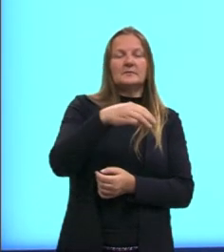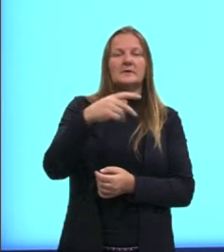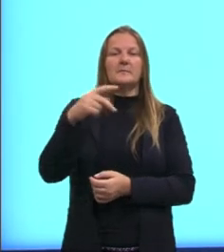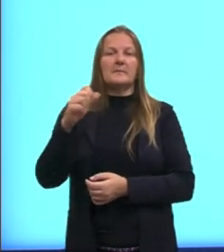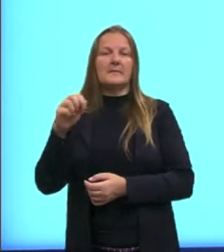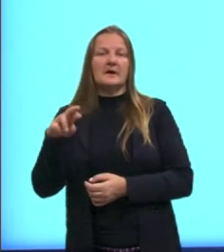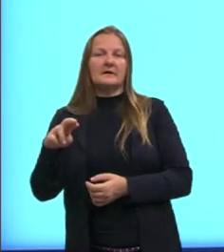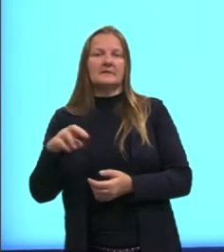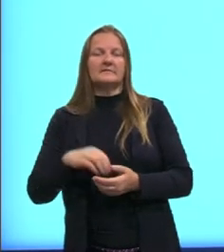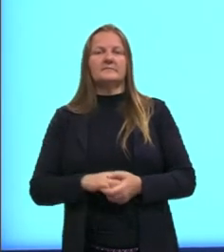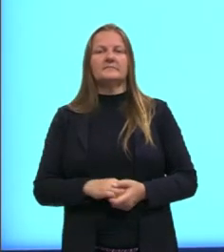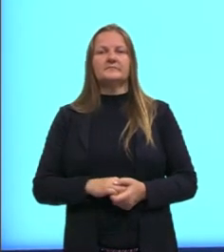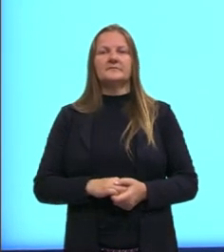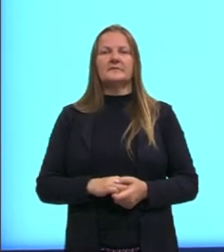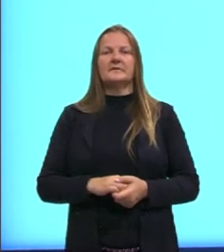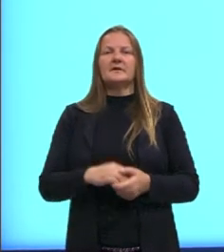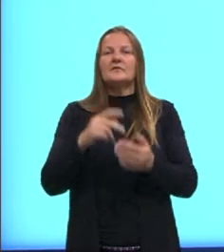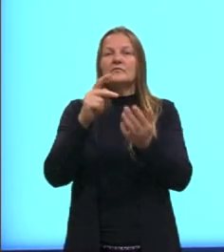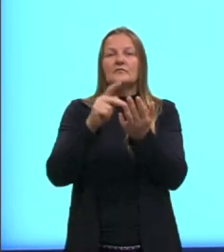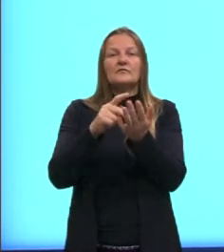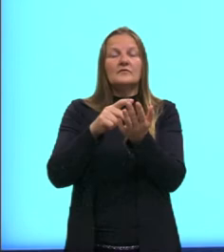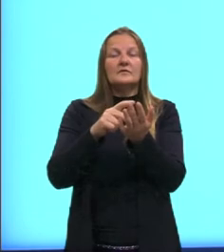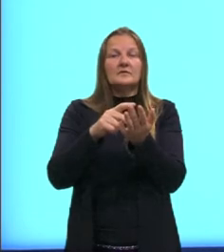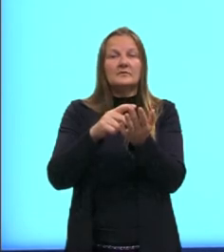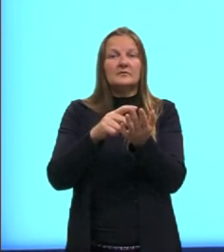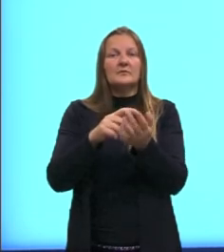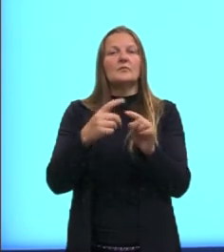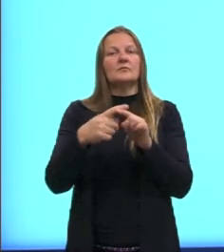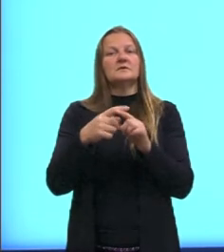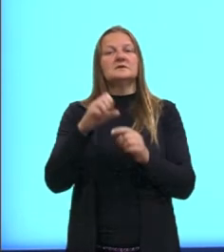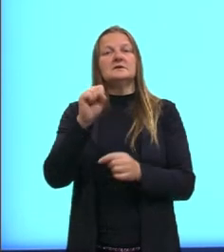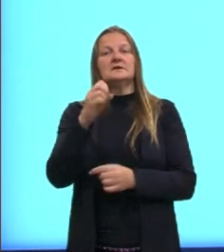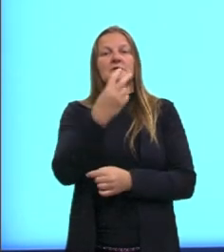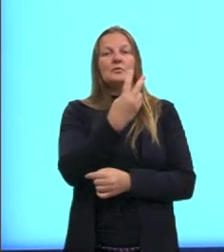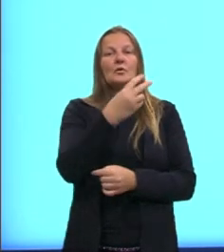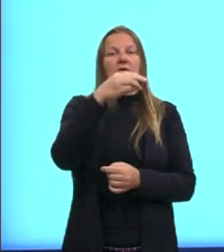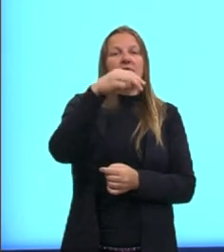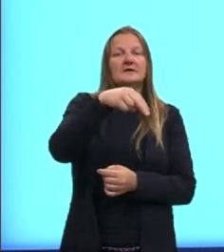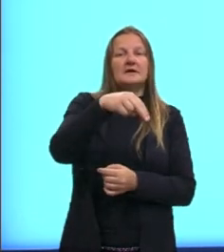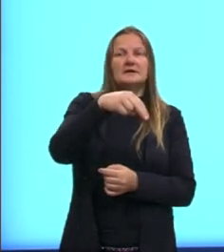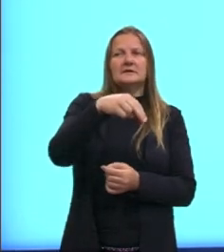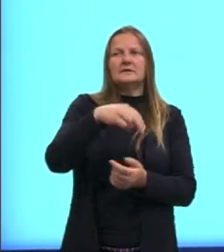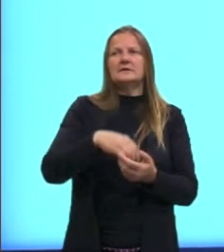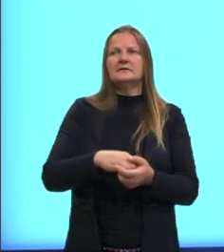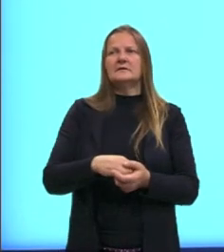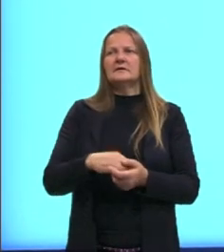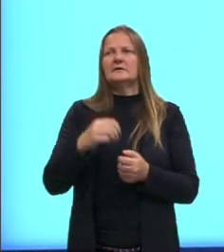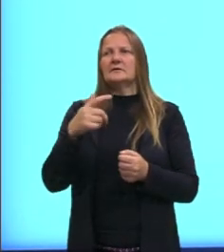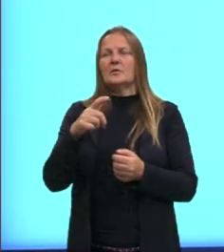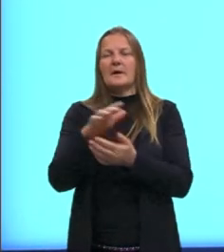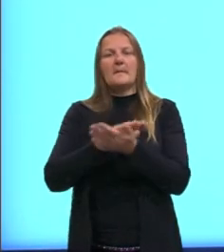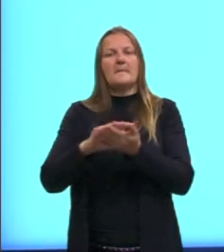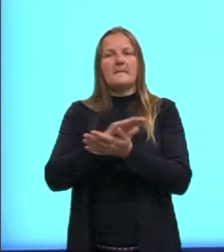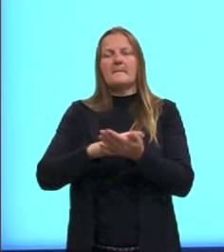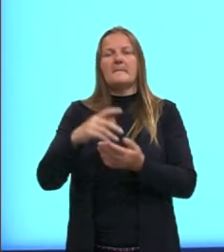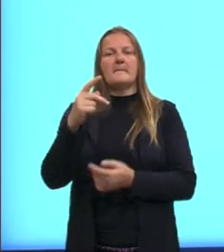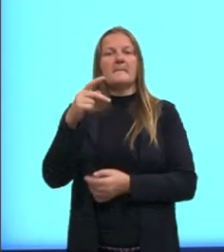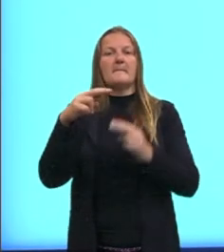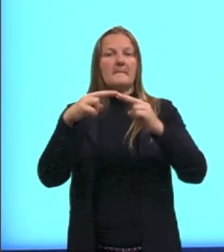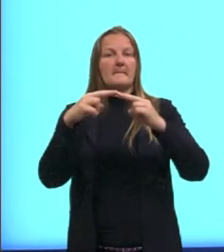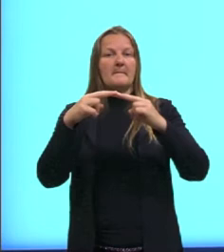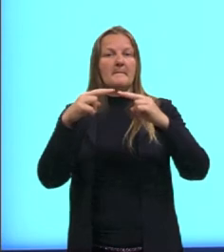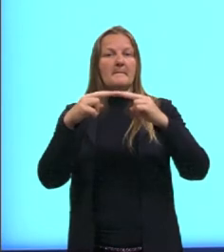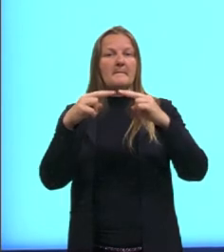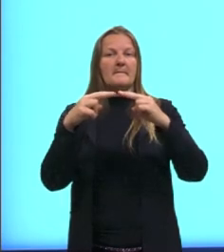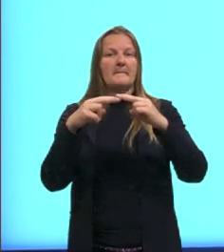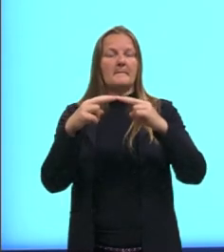par. Nossa sentença só vai ser falsa quando o 2N é par, então, ele assume um valor falso.